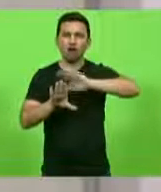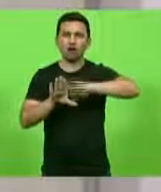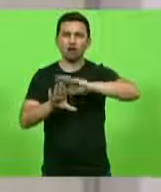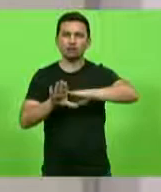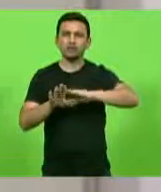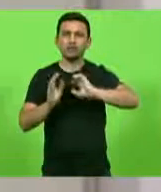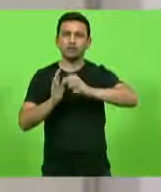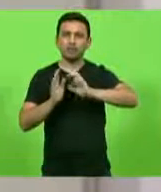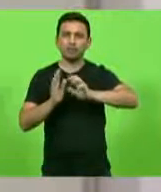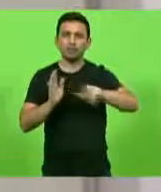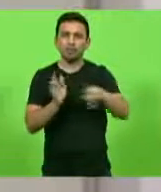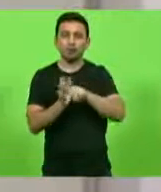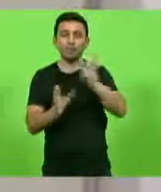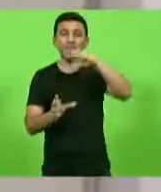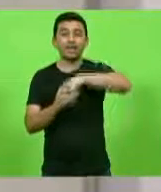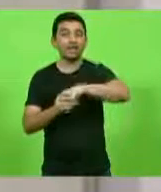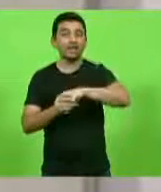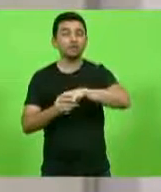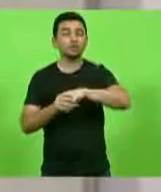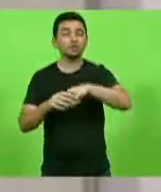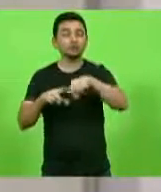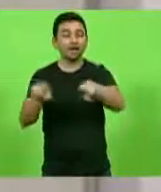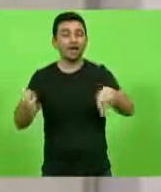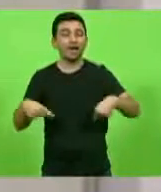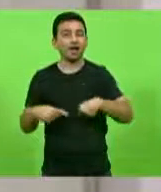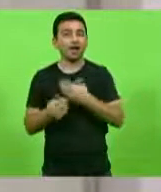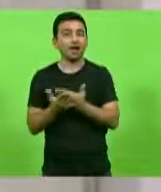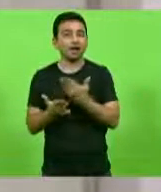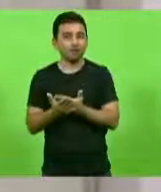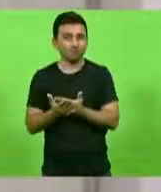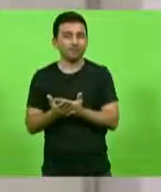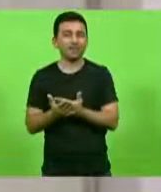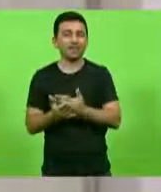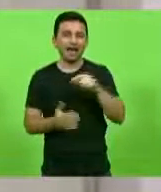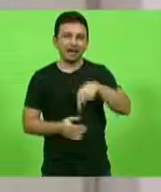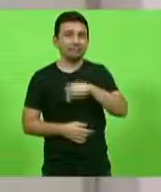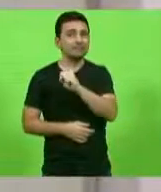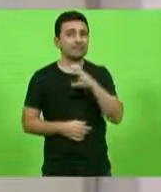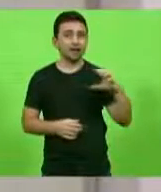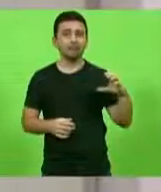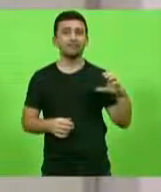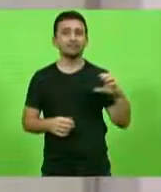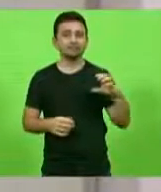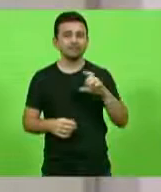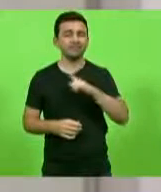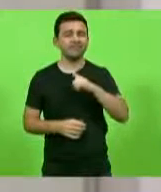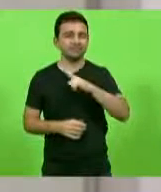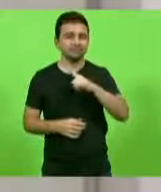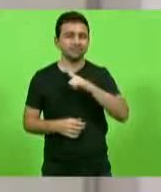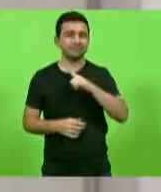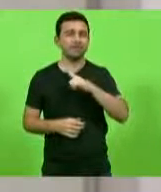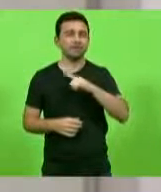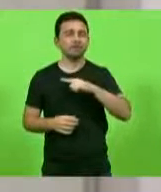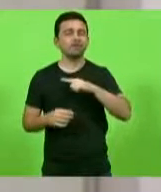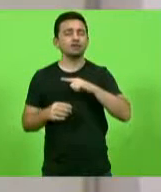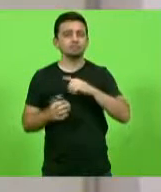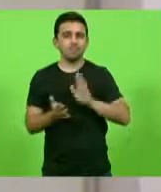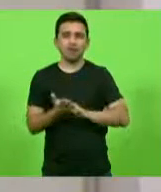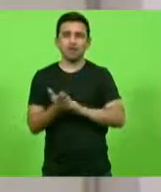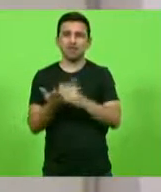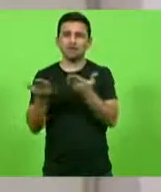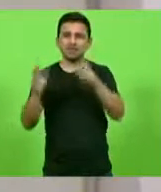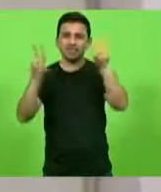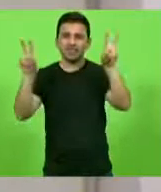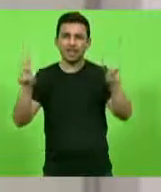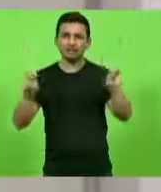acontece nas salas de aula Brasil afora e em Santa Catarina não é diferente. Parabéns por trazer esse tema aqui à tribuna